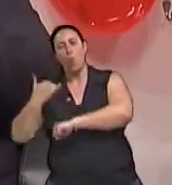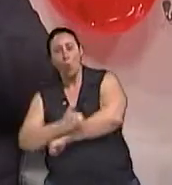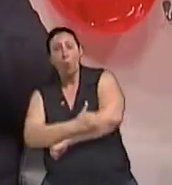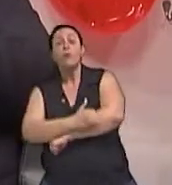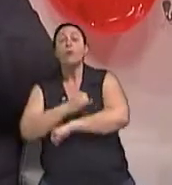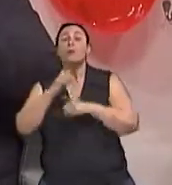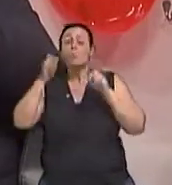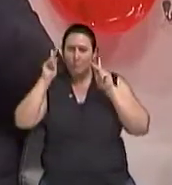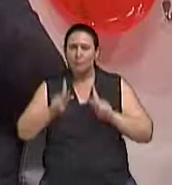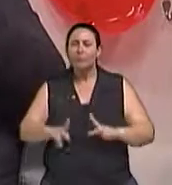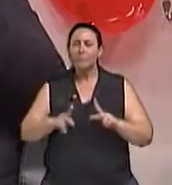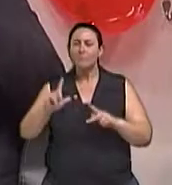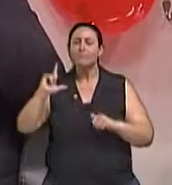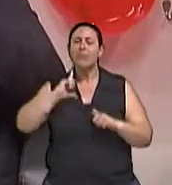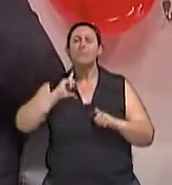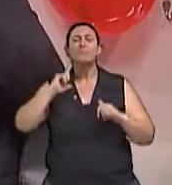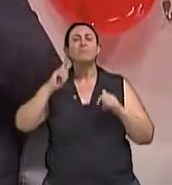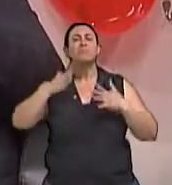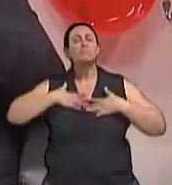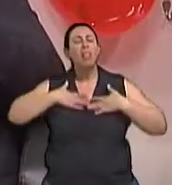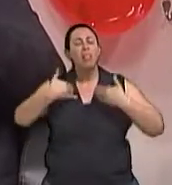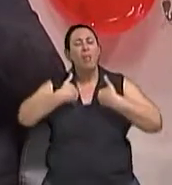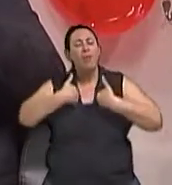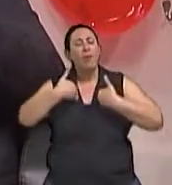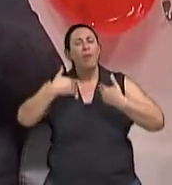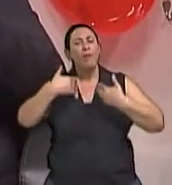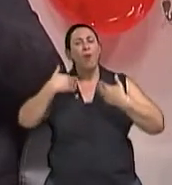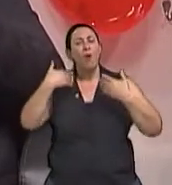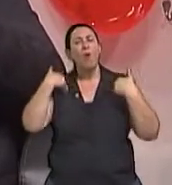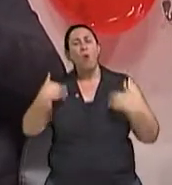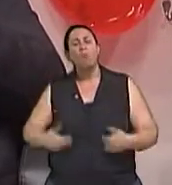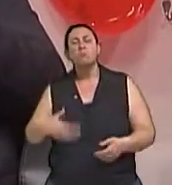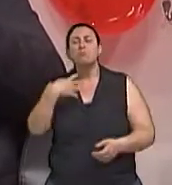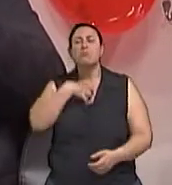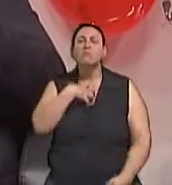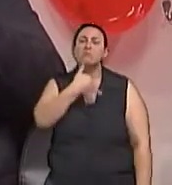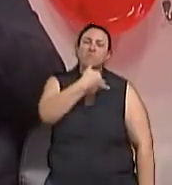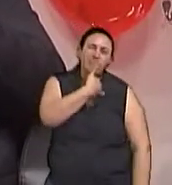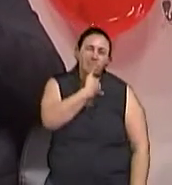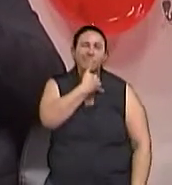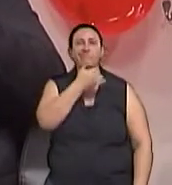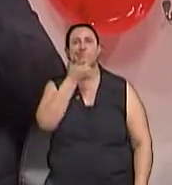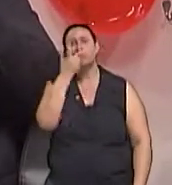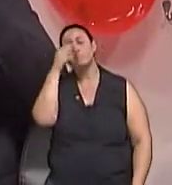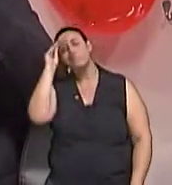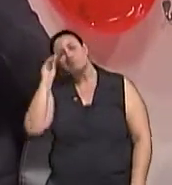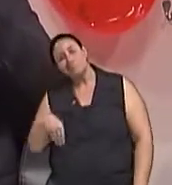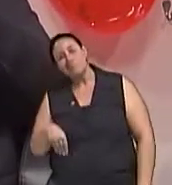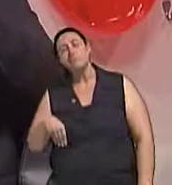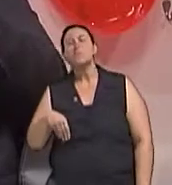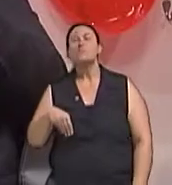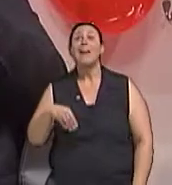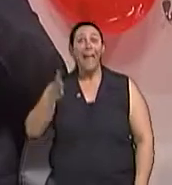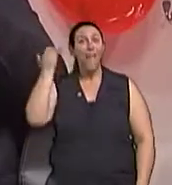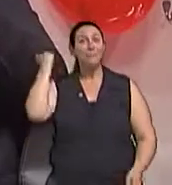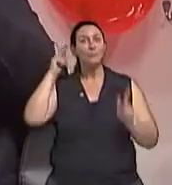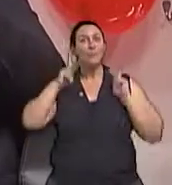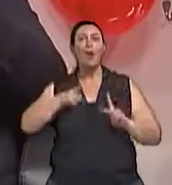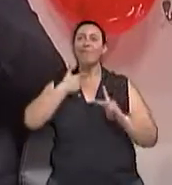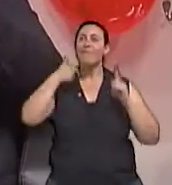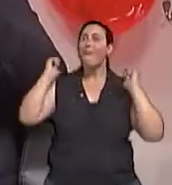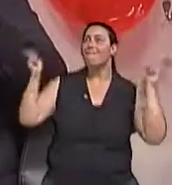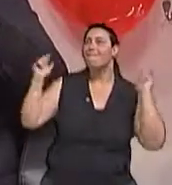diminuição do ânimo, né? Um desânimo, né? A pessoa passa a ter aquilo que ela gostava de fazer,